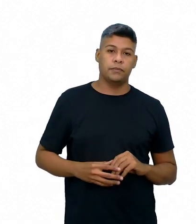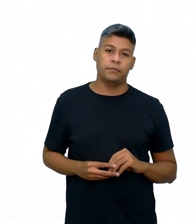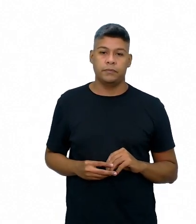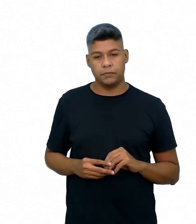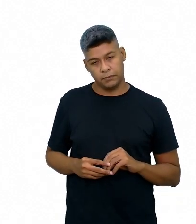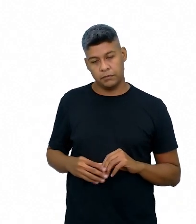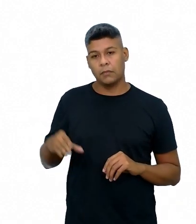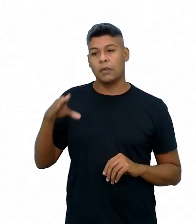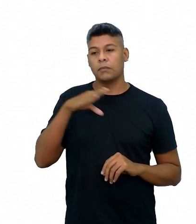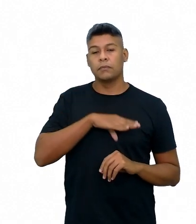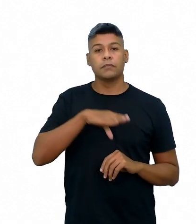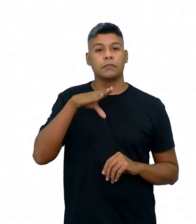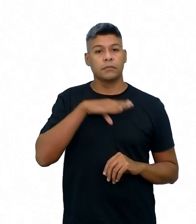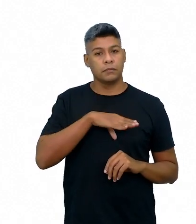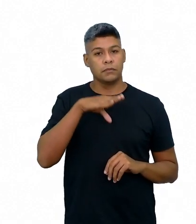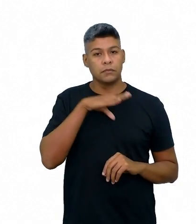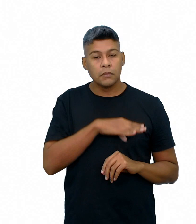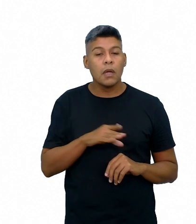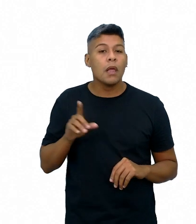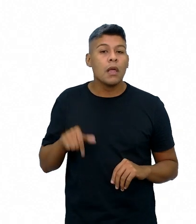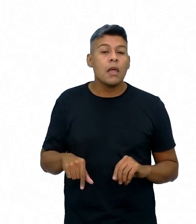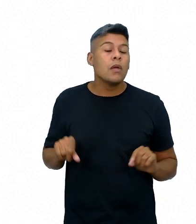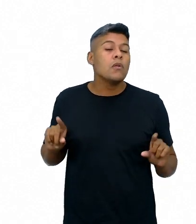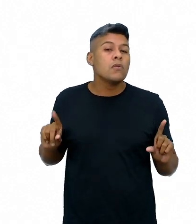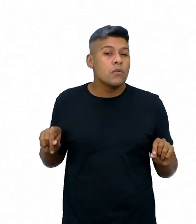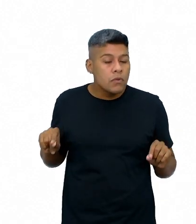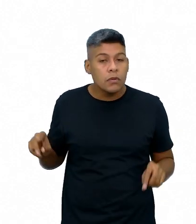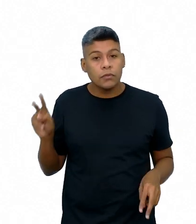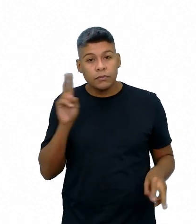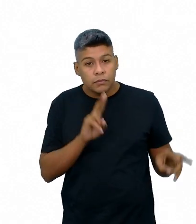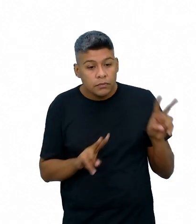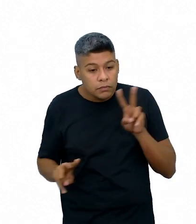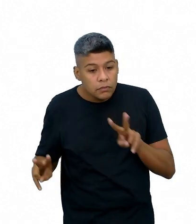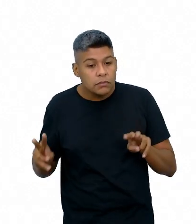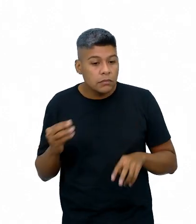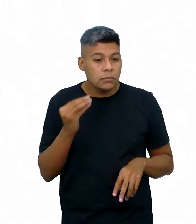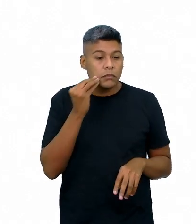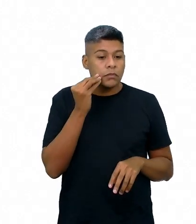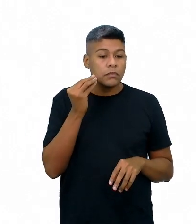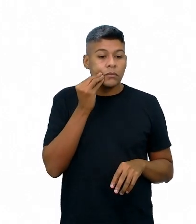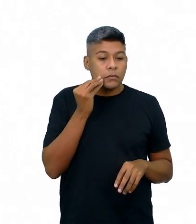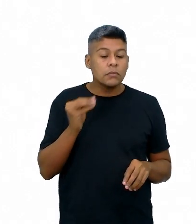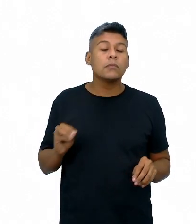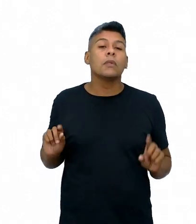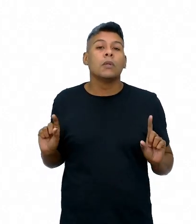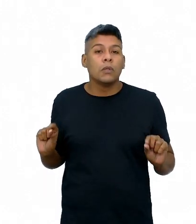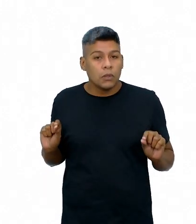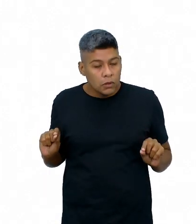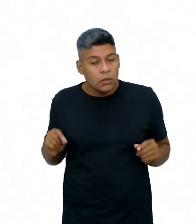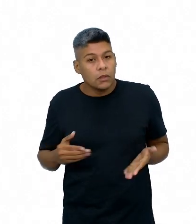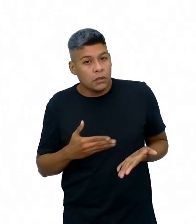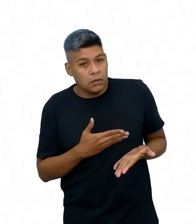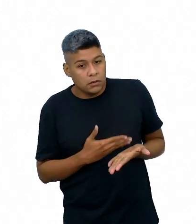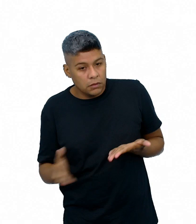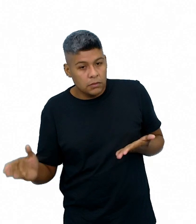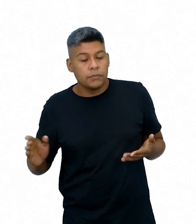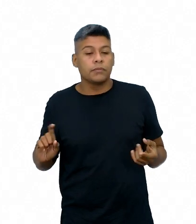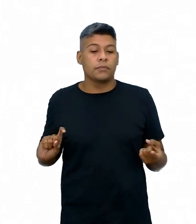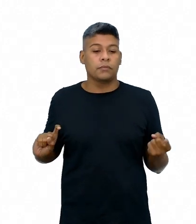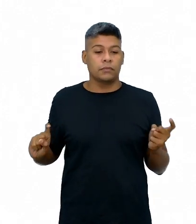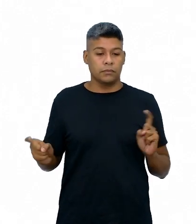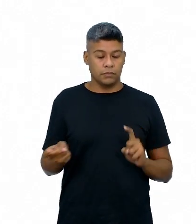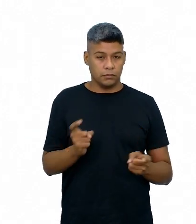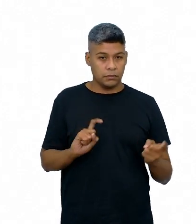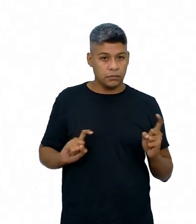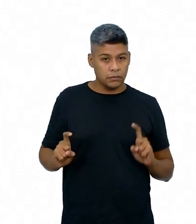que língua portuguesa é vista na perspectiva enunciativa discursiva.